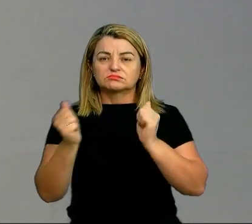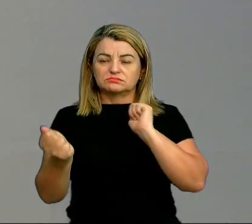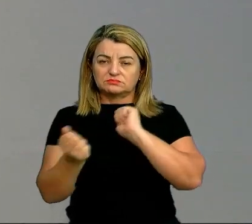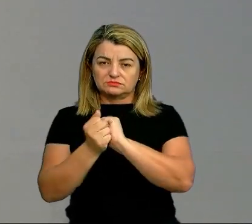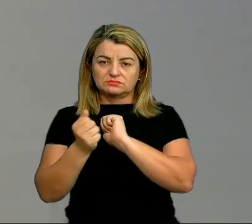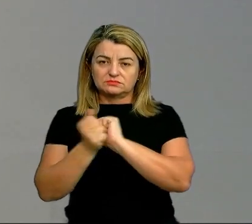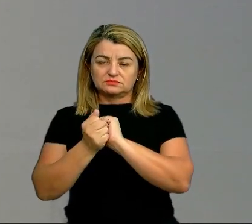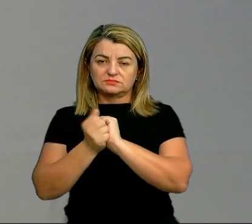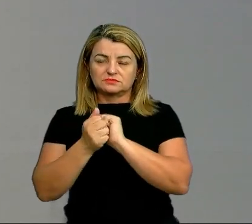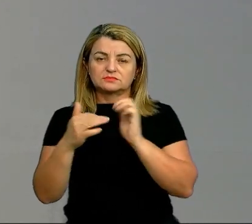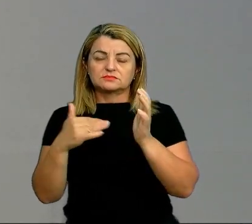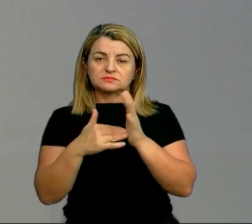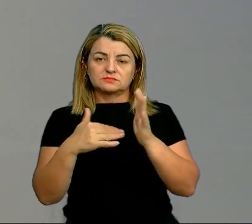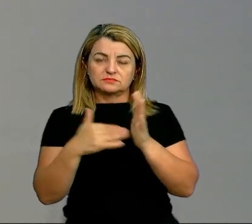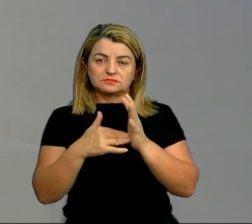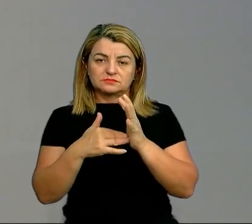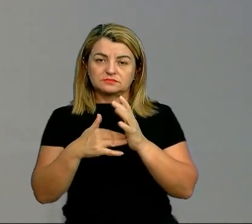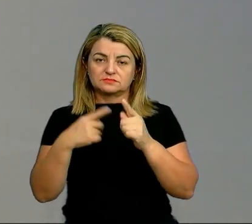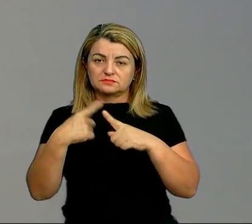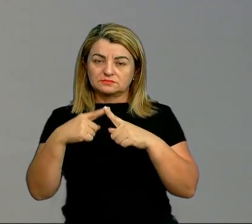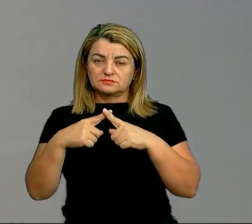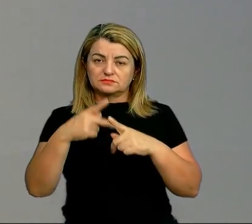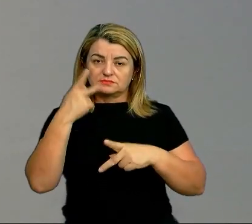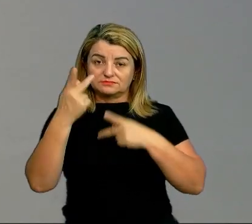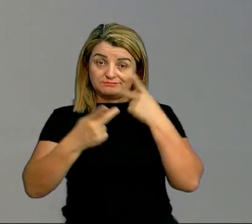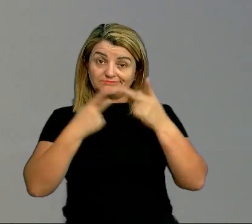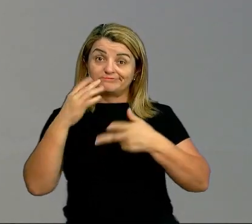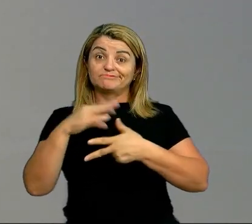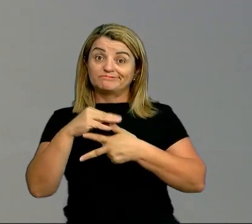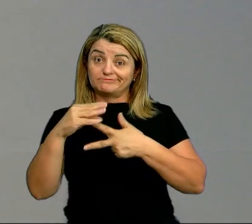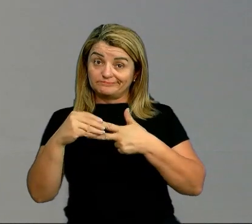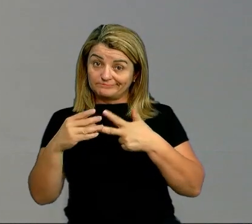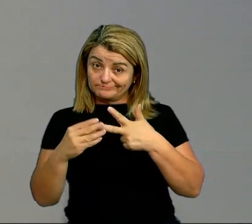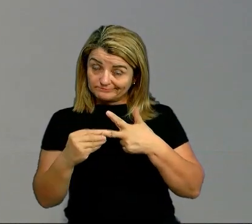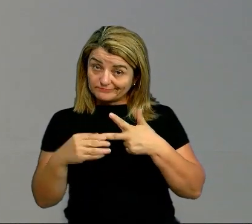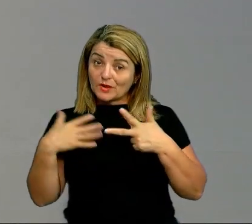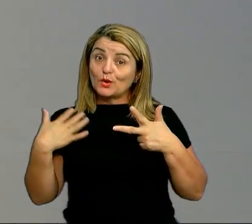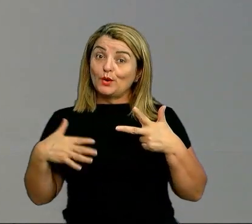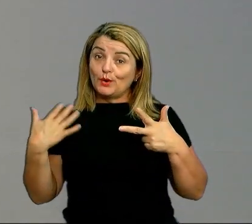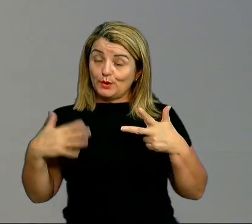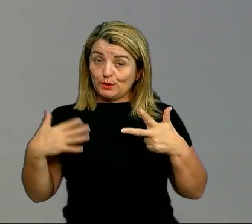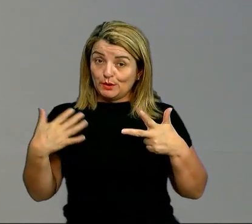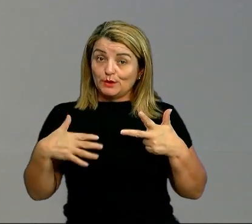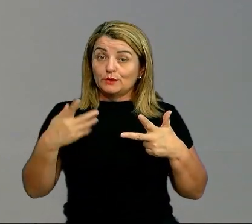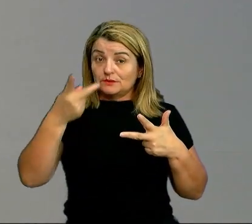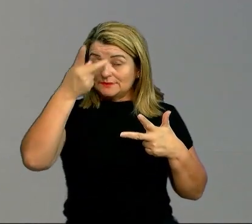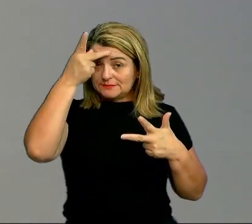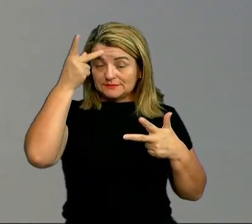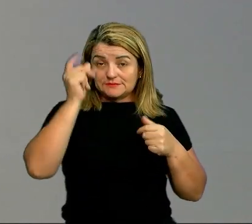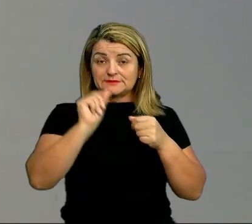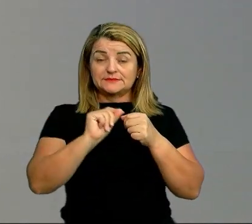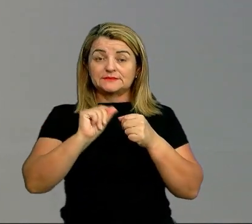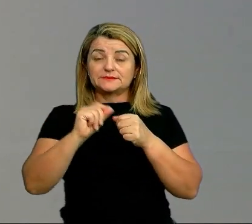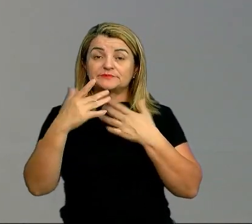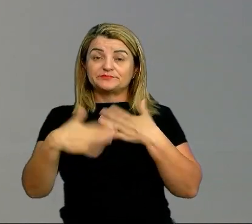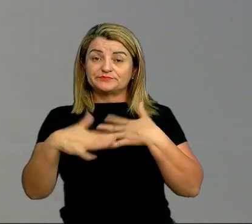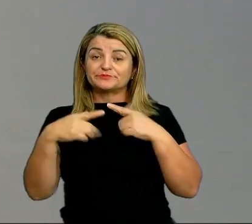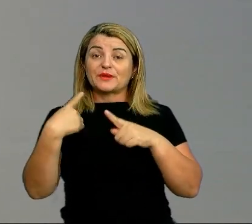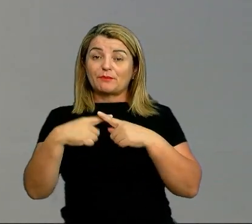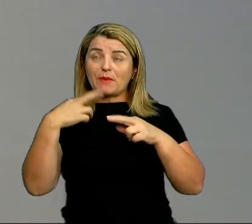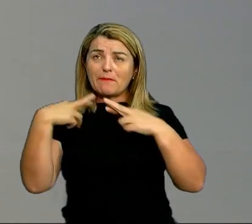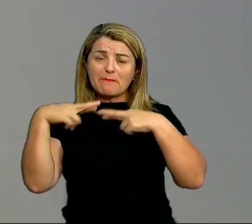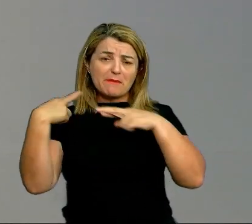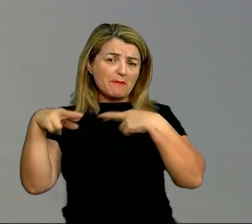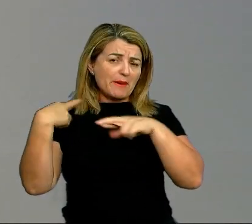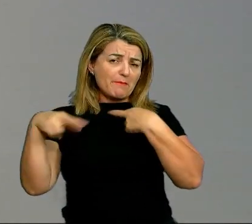adequar, até porque quando nós falamos de Enem, muitas pessoas que fazem a prova reclamam justamente por